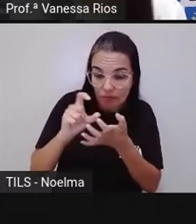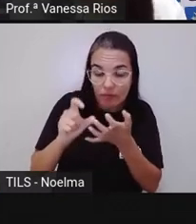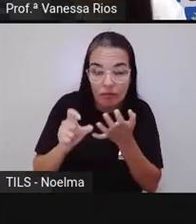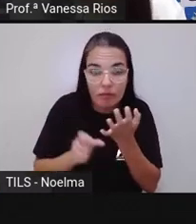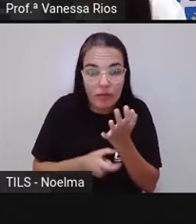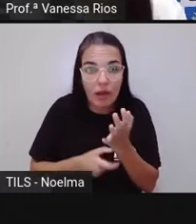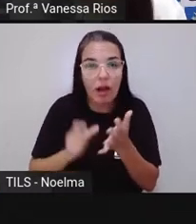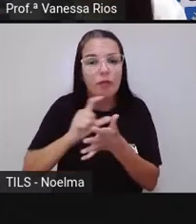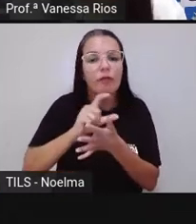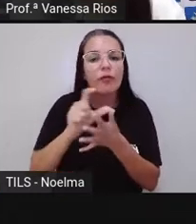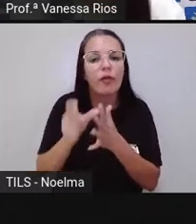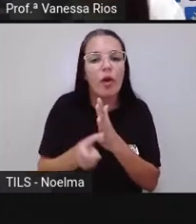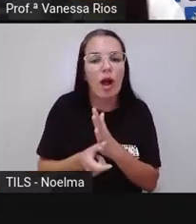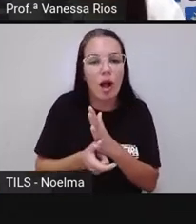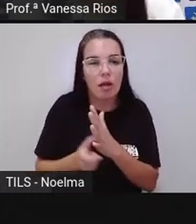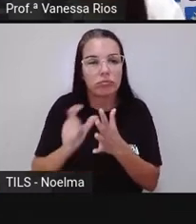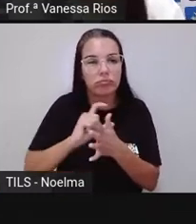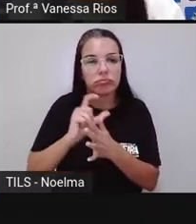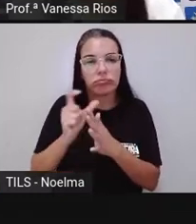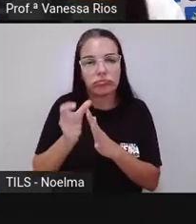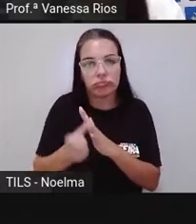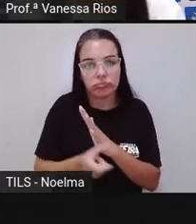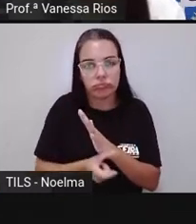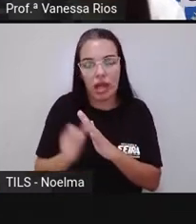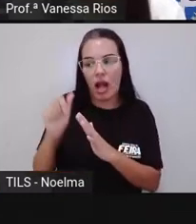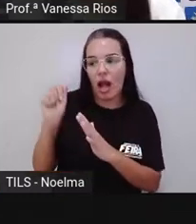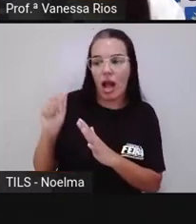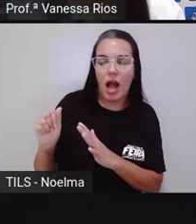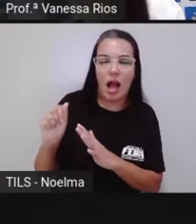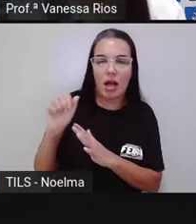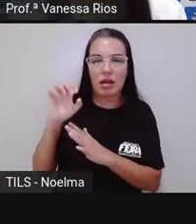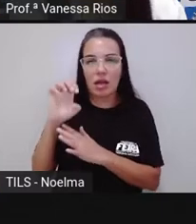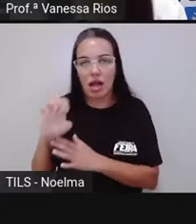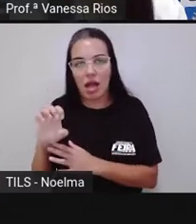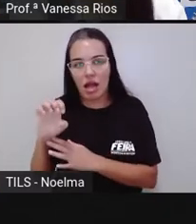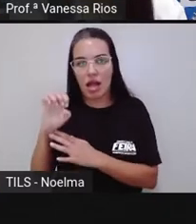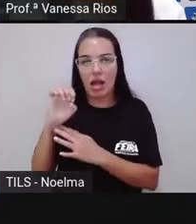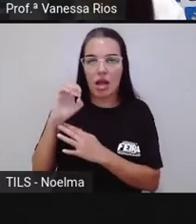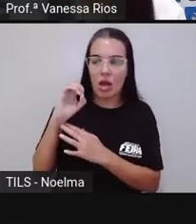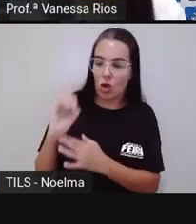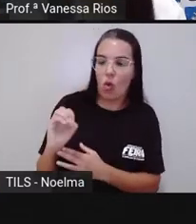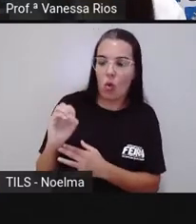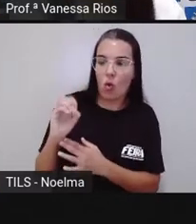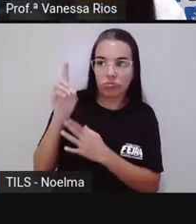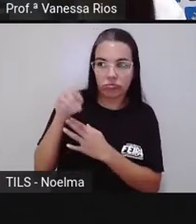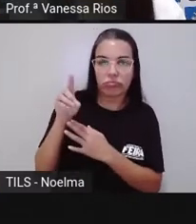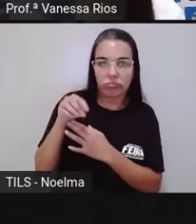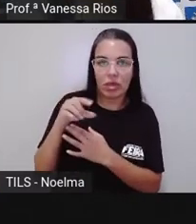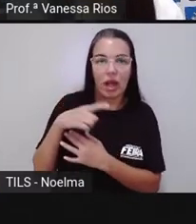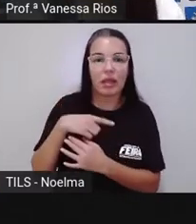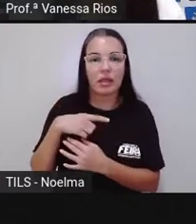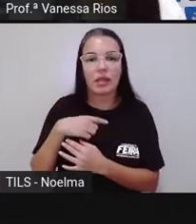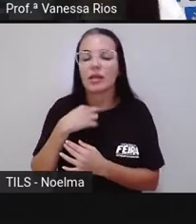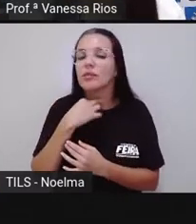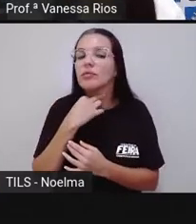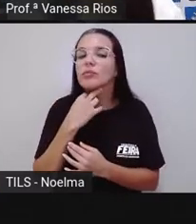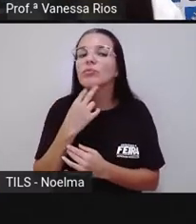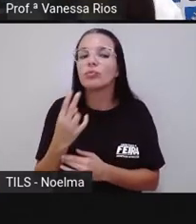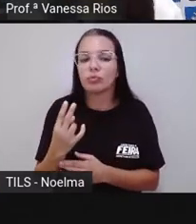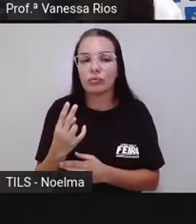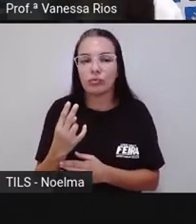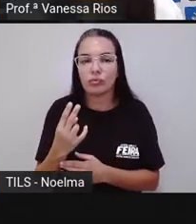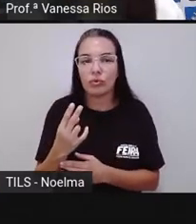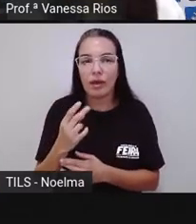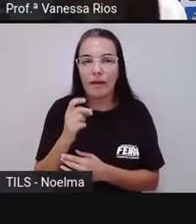deve ser pronunciada. No caso das vogais A, E e O, com acento agudo, a pronúncia deve ser na